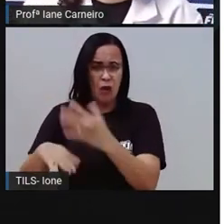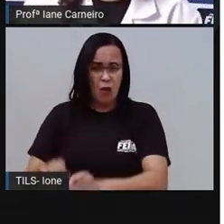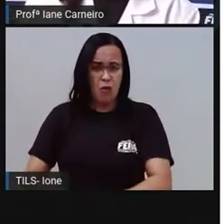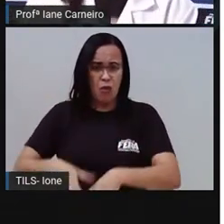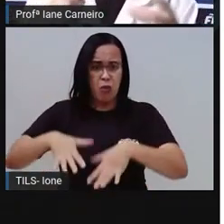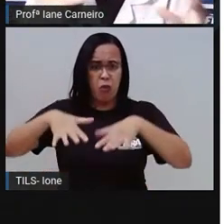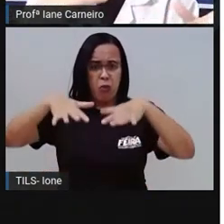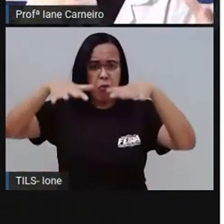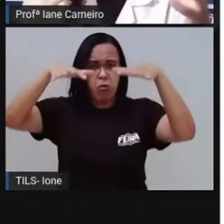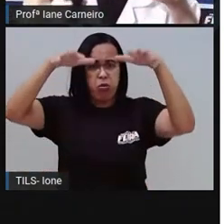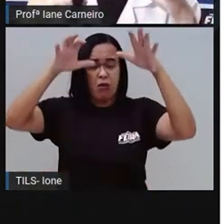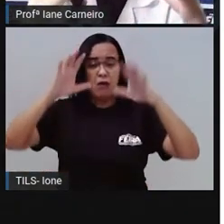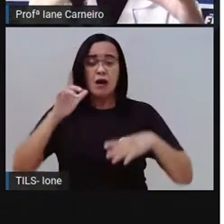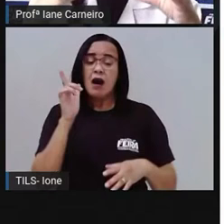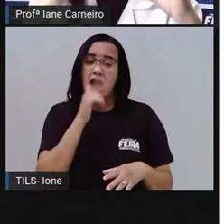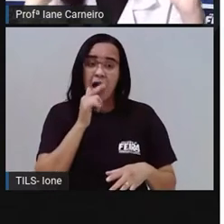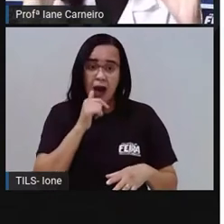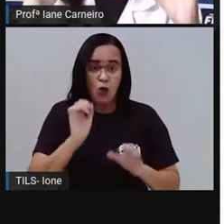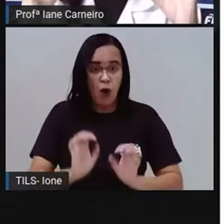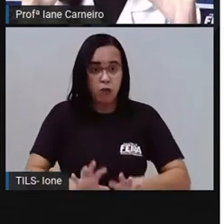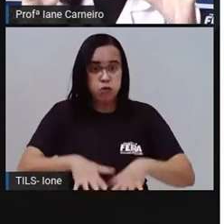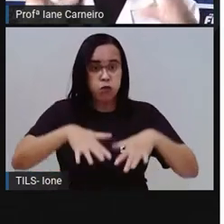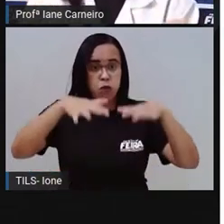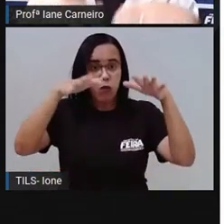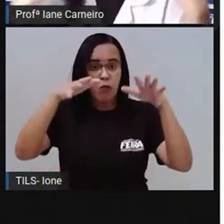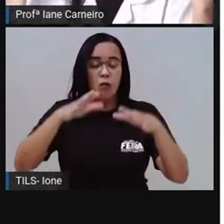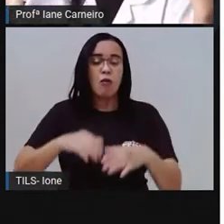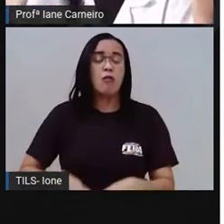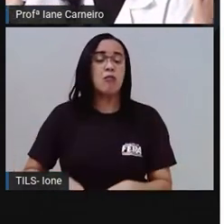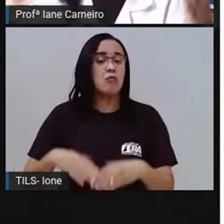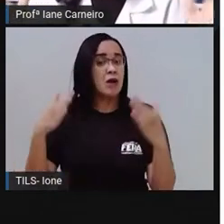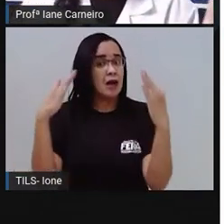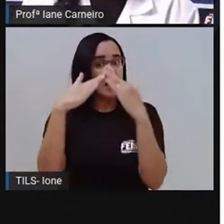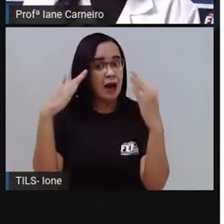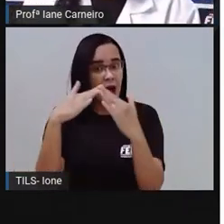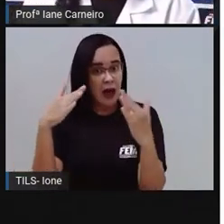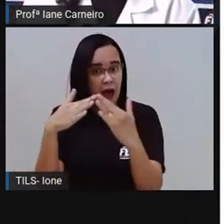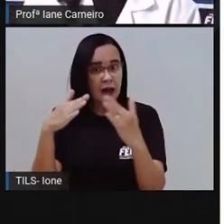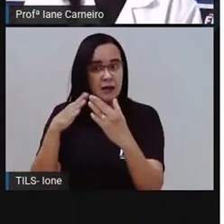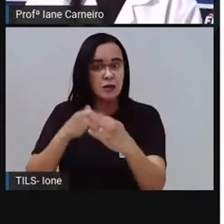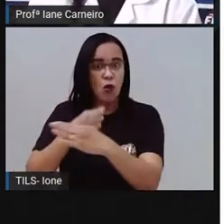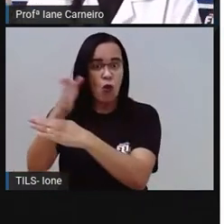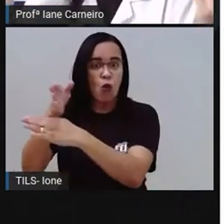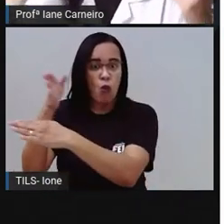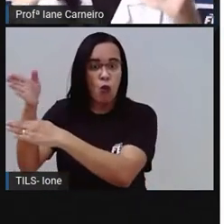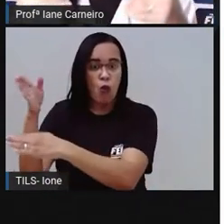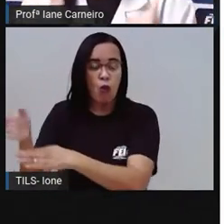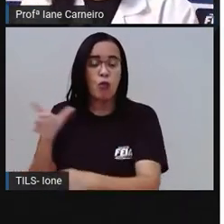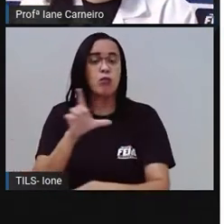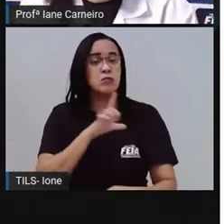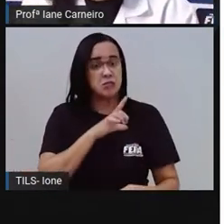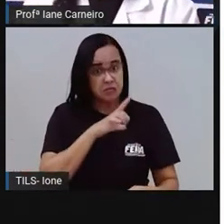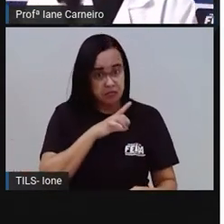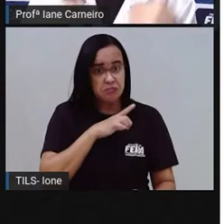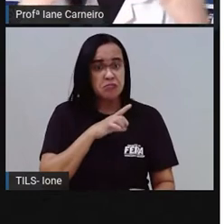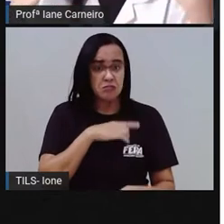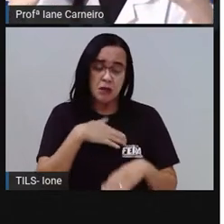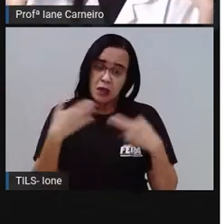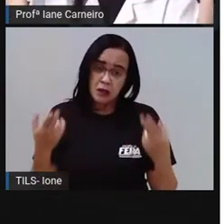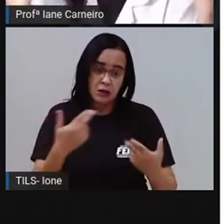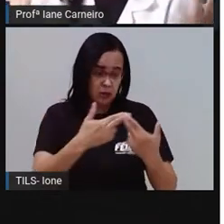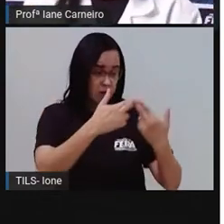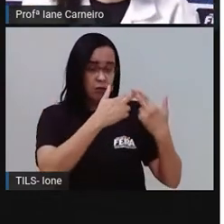pessoas. Então, é uma responsabilidade que é de todo mundo. Tanto dos moradores quanto